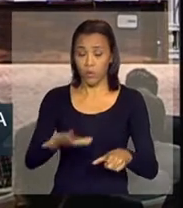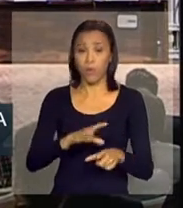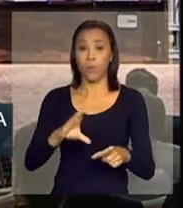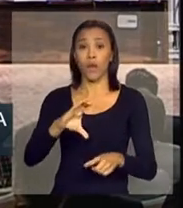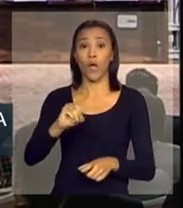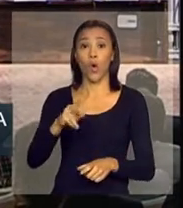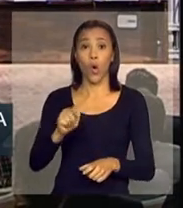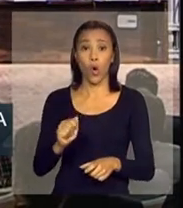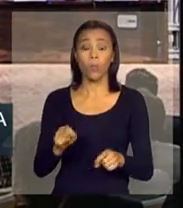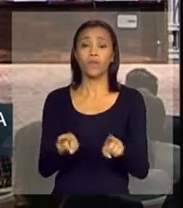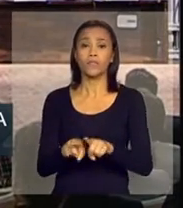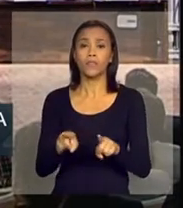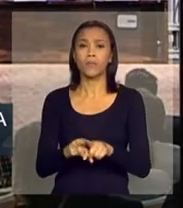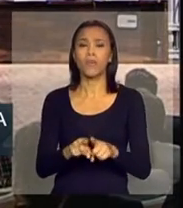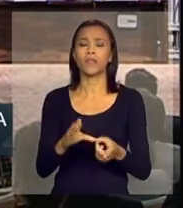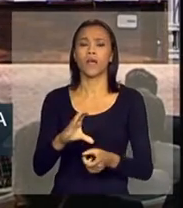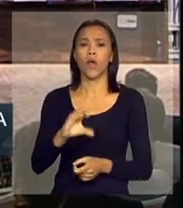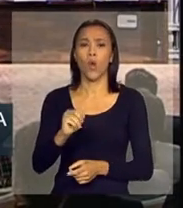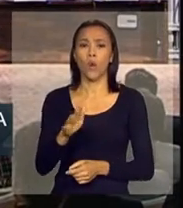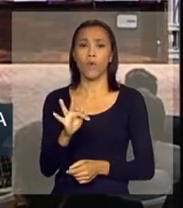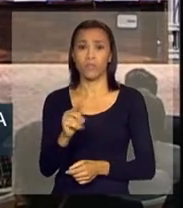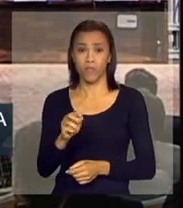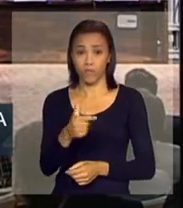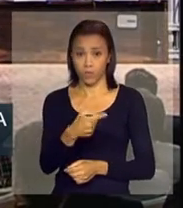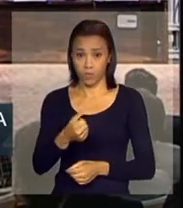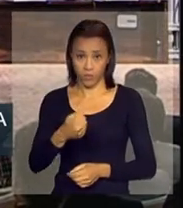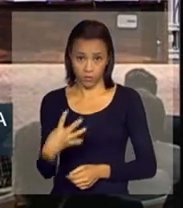Confederações e Copa do Mundo FIFA 2014.